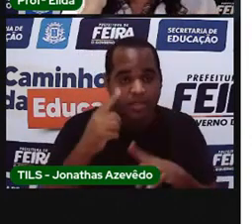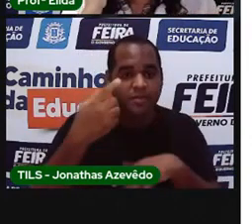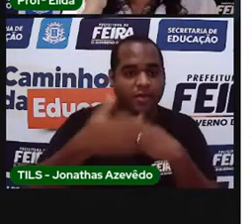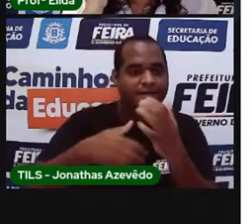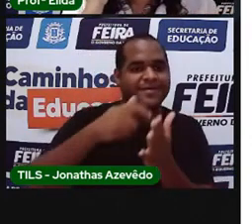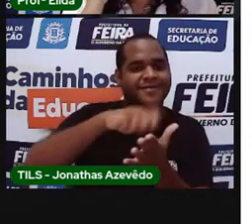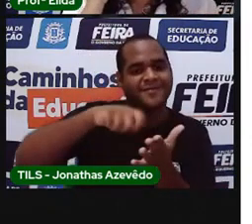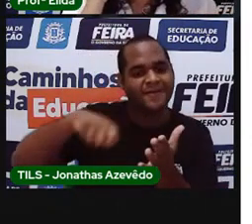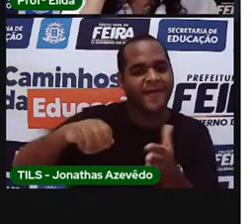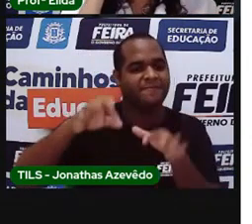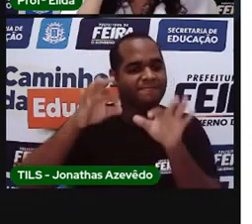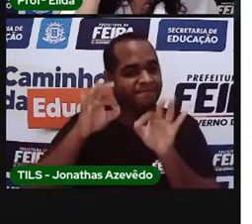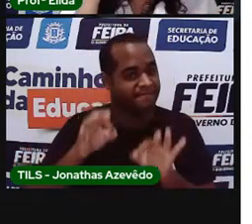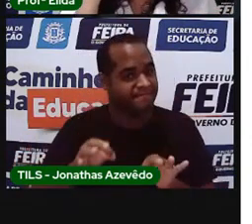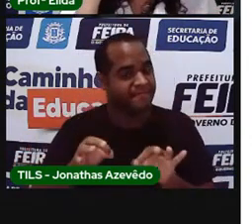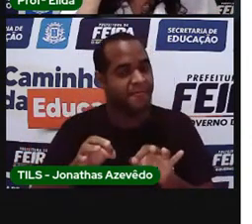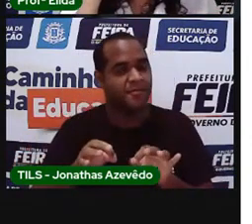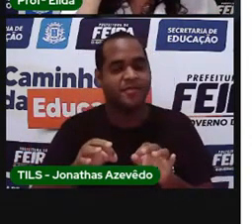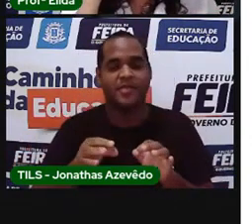escrever certinho. Olha.